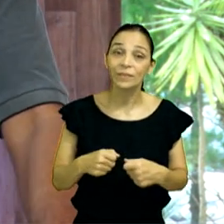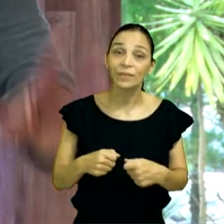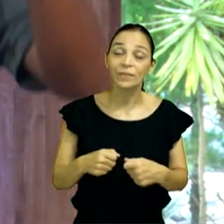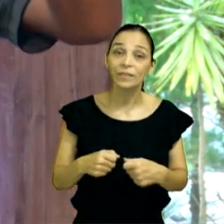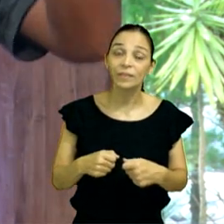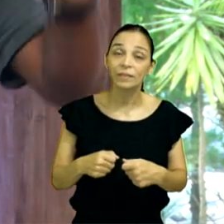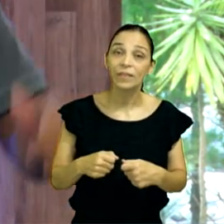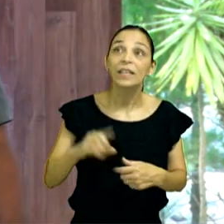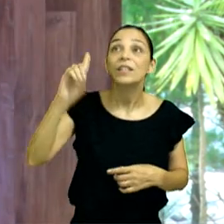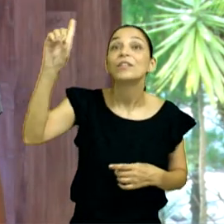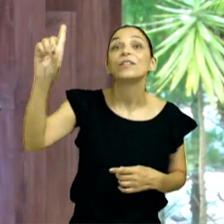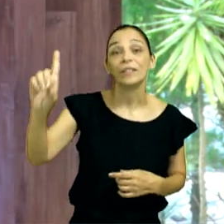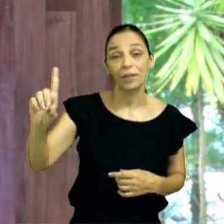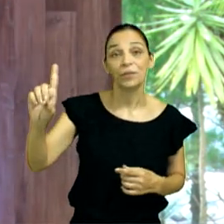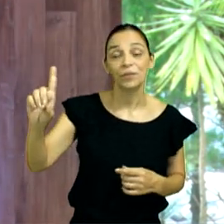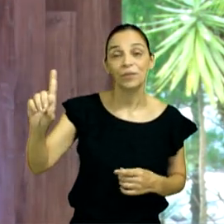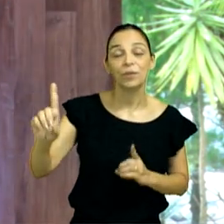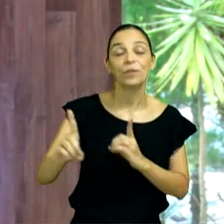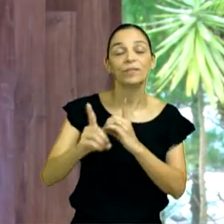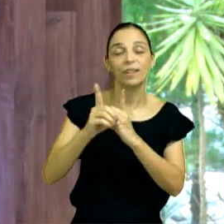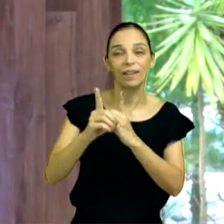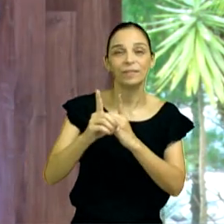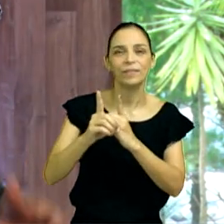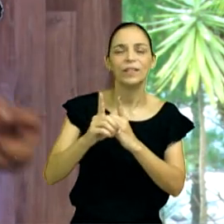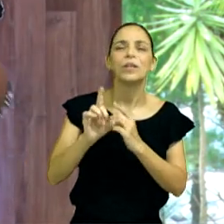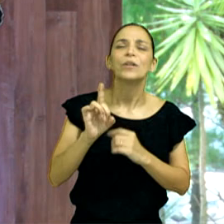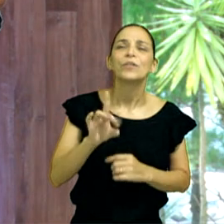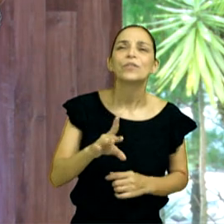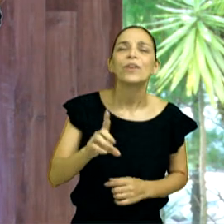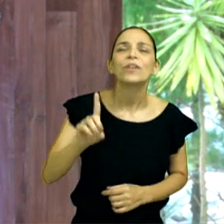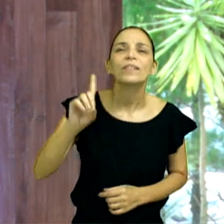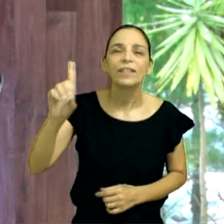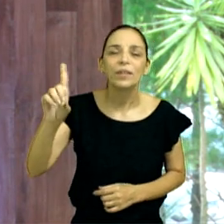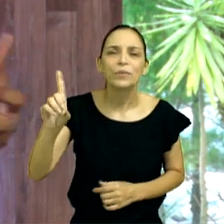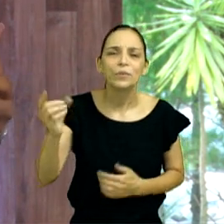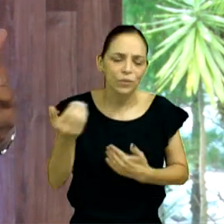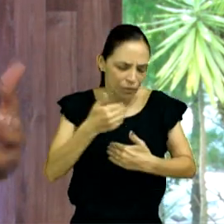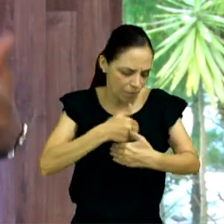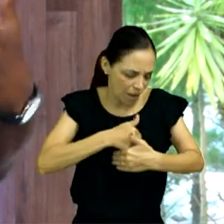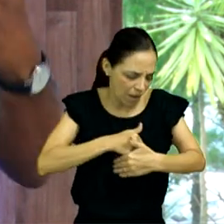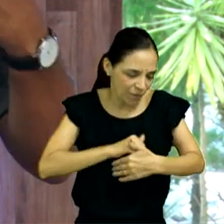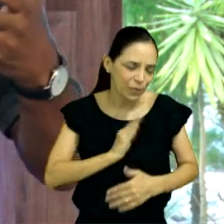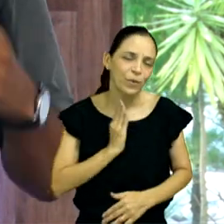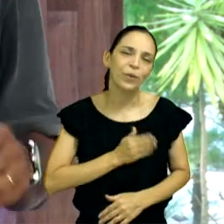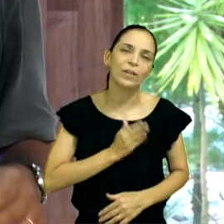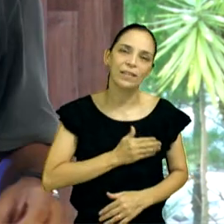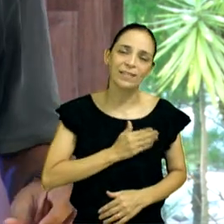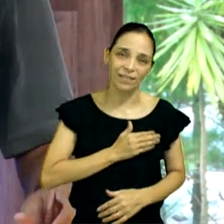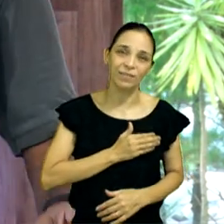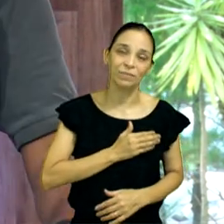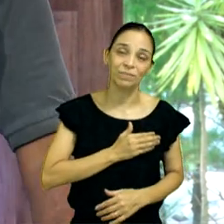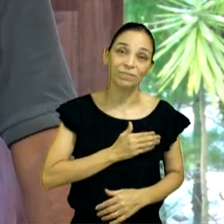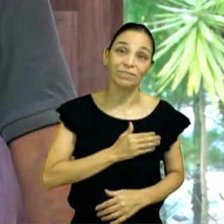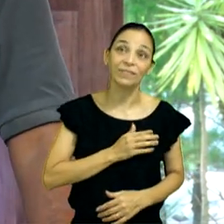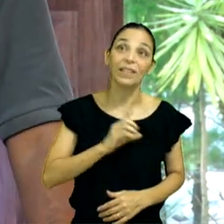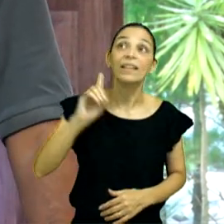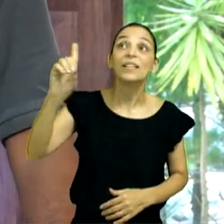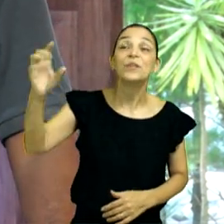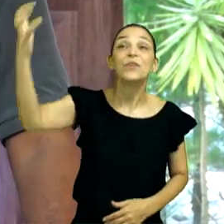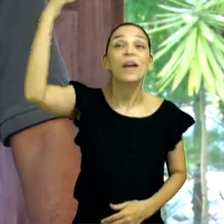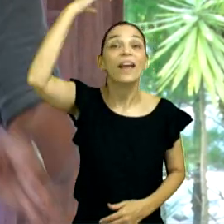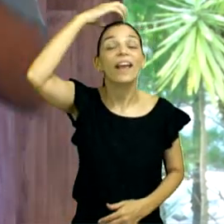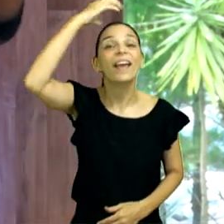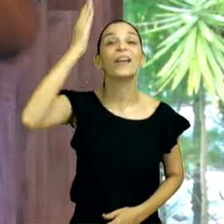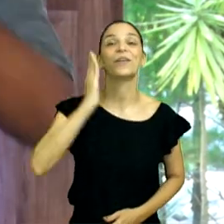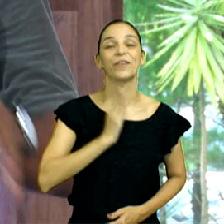mas só o Senhor, só o nosso Deus pode encher os corações. Ele é o rei dos corações. Amém?